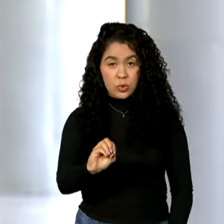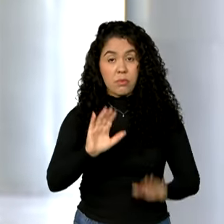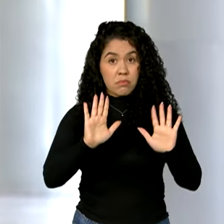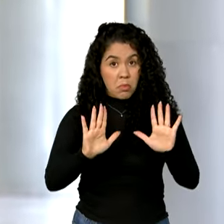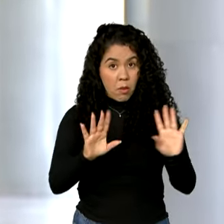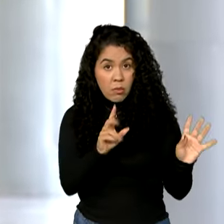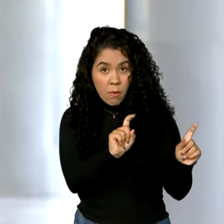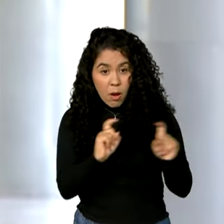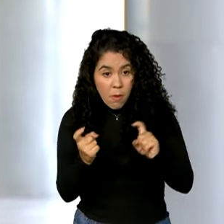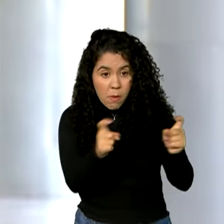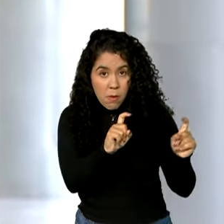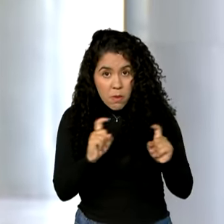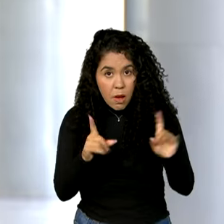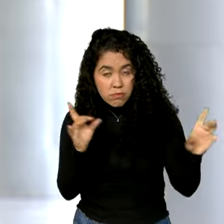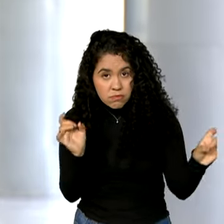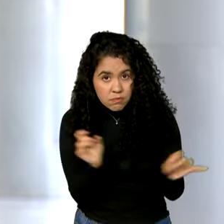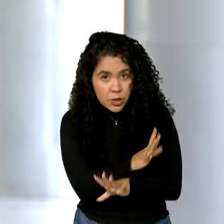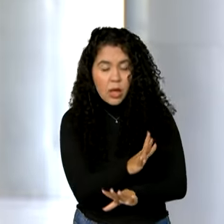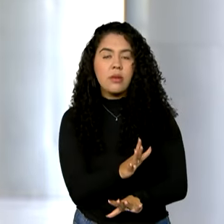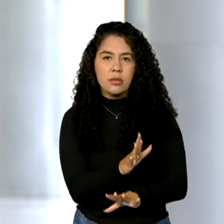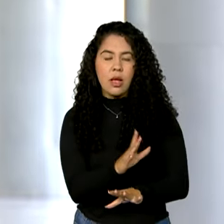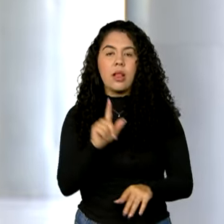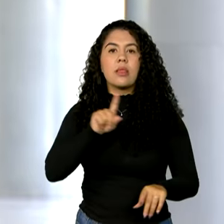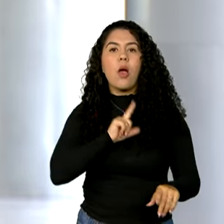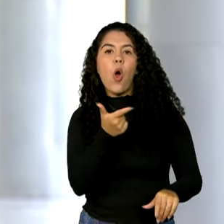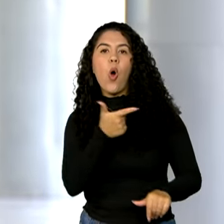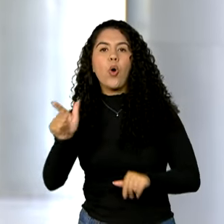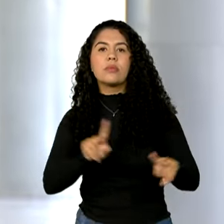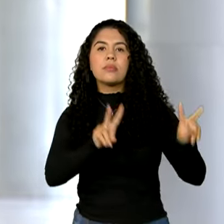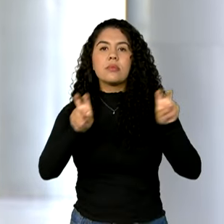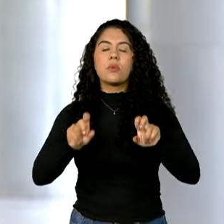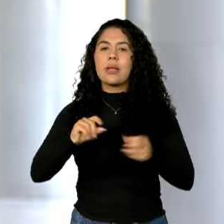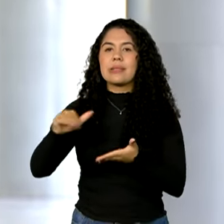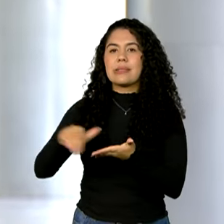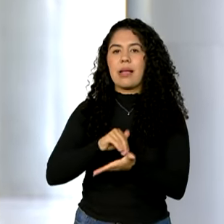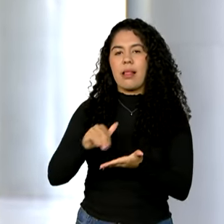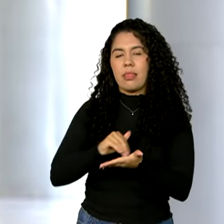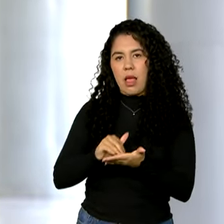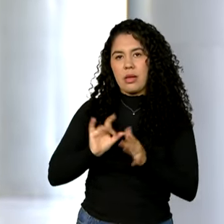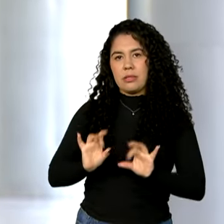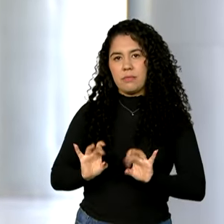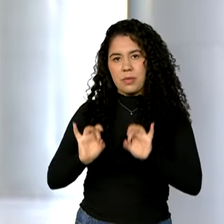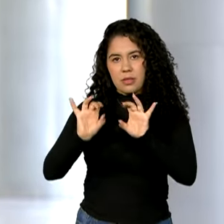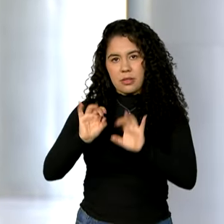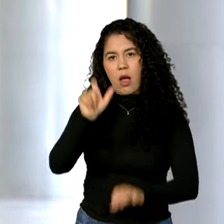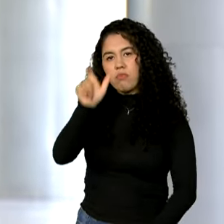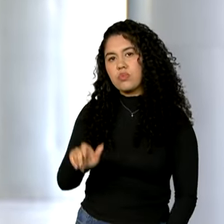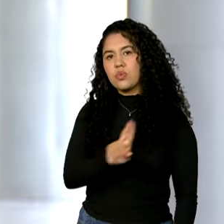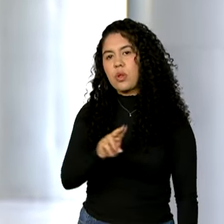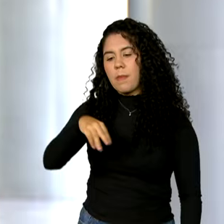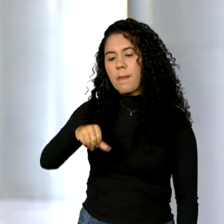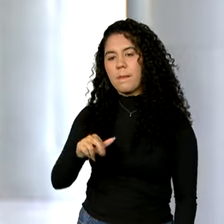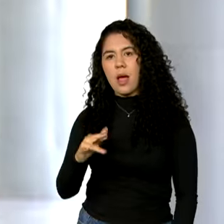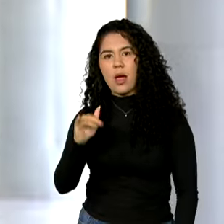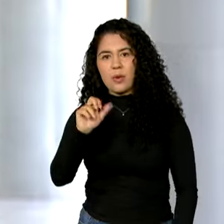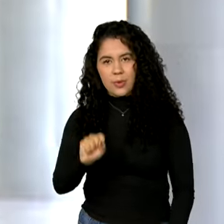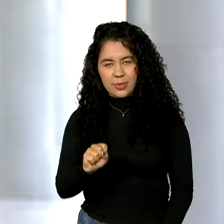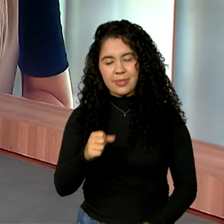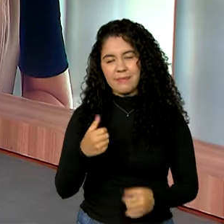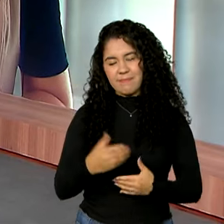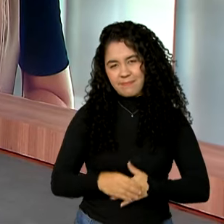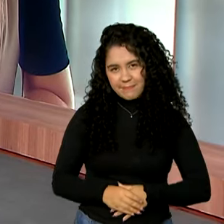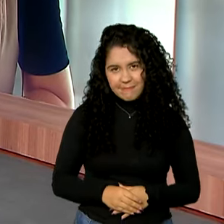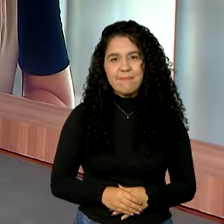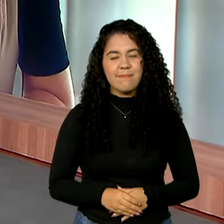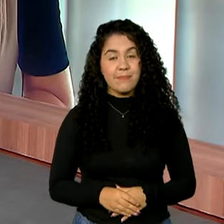no Alvorada, Lula recebe o secretário especial para assuntos jurídicos da Casa Civil, Marcos Rogério de Souza. Vanessa, volto com você no estúdio.